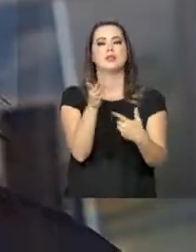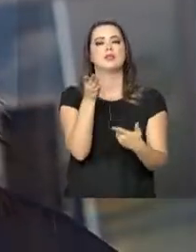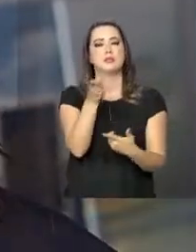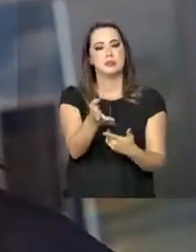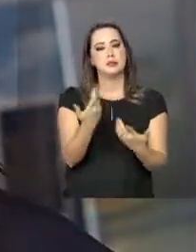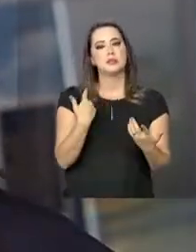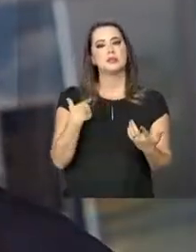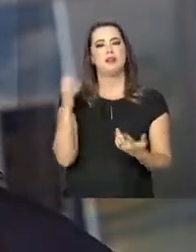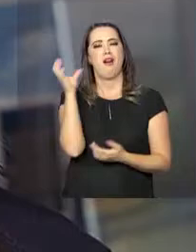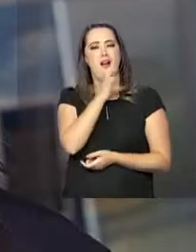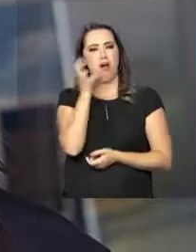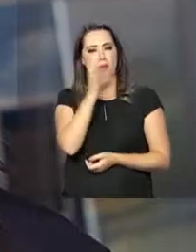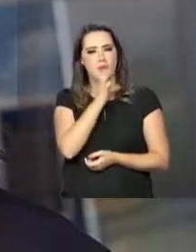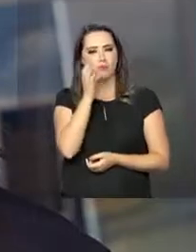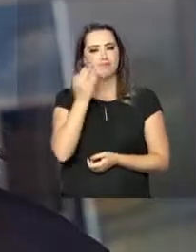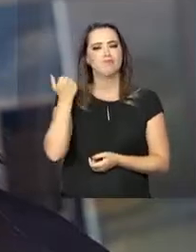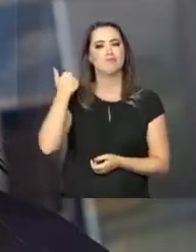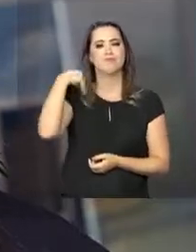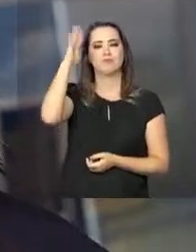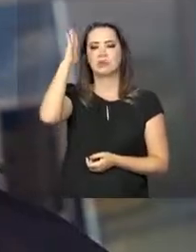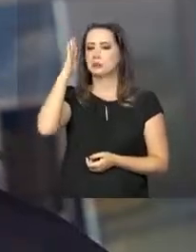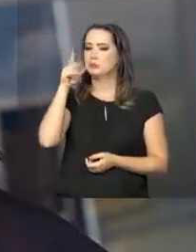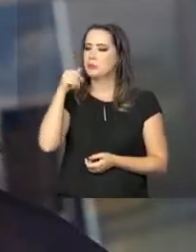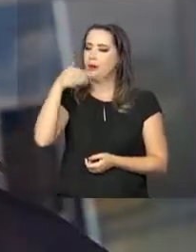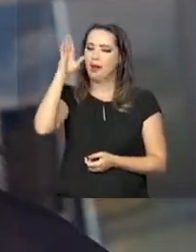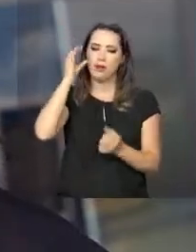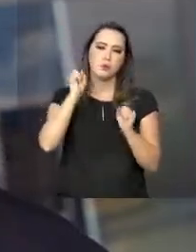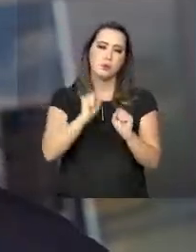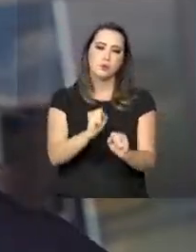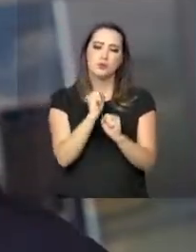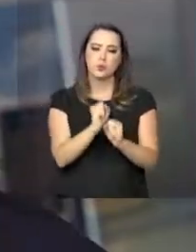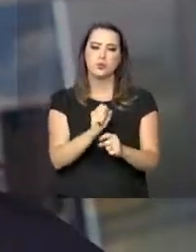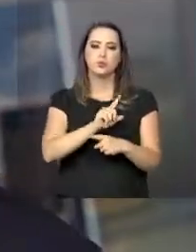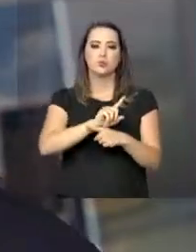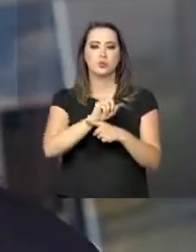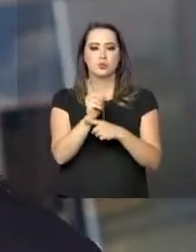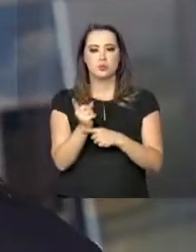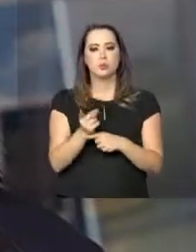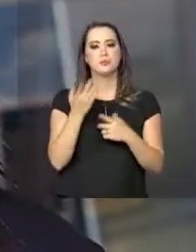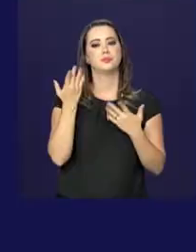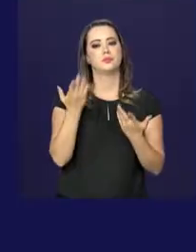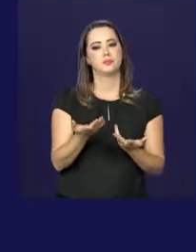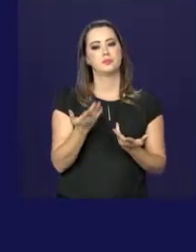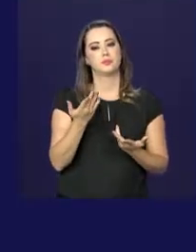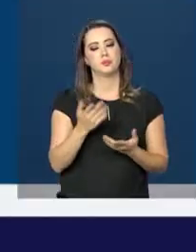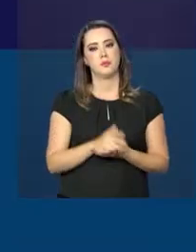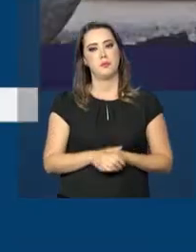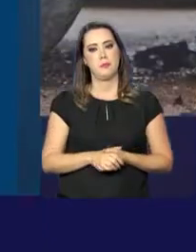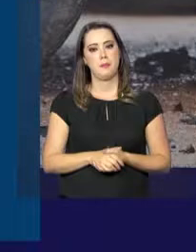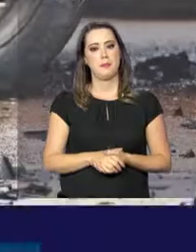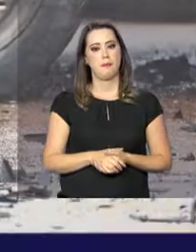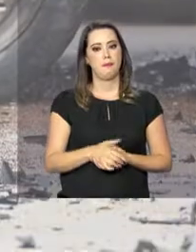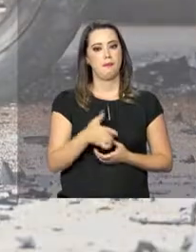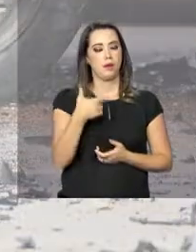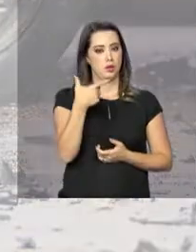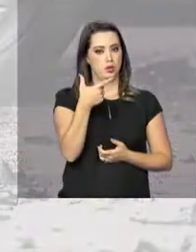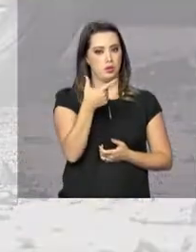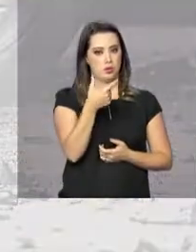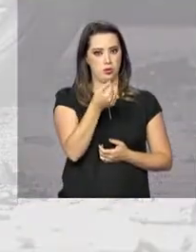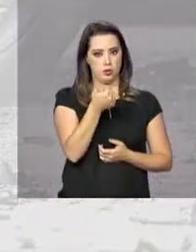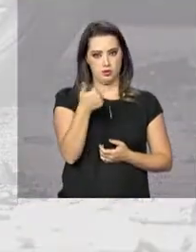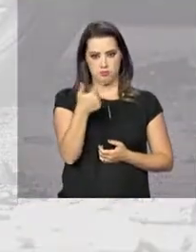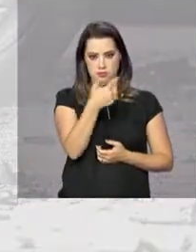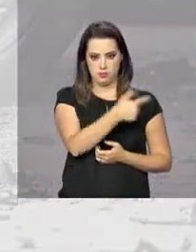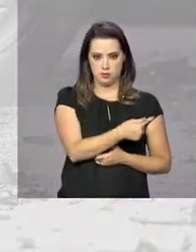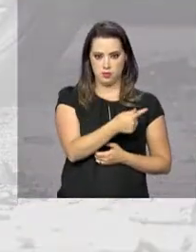correr um pouco mais além do que era permitido, muito além do que era permitido. Em 2017, a Polícia